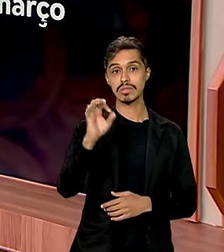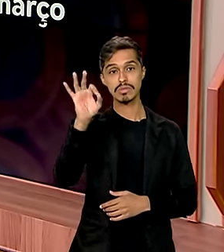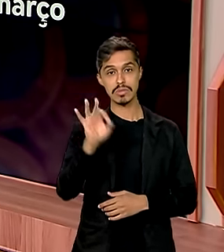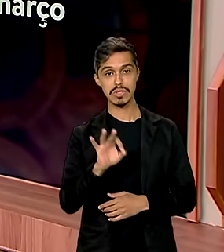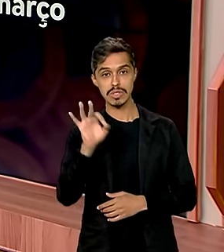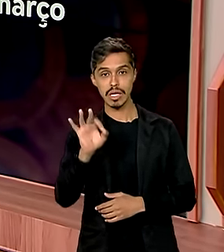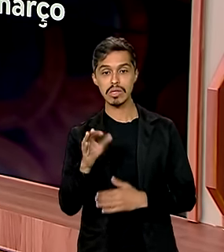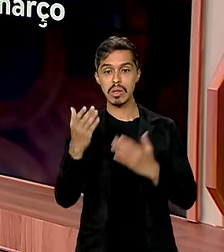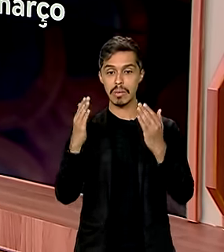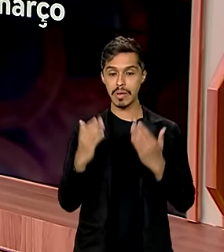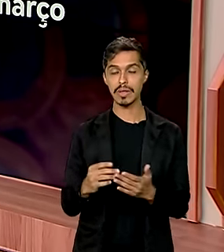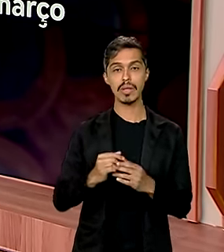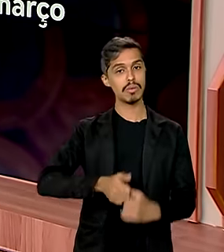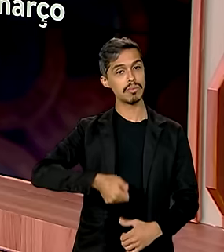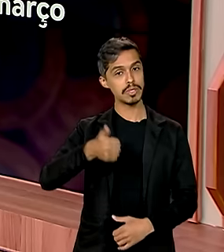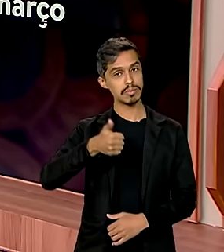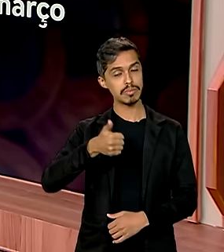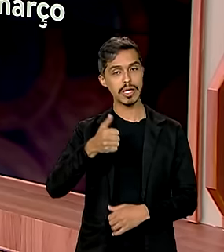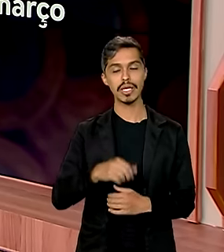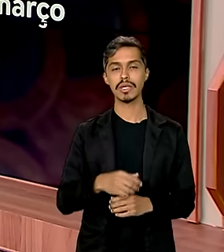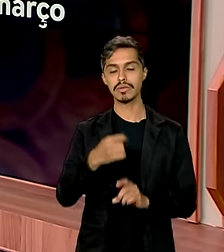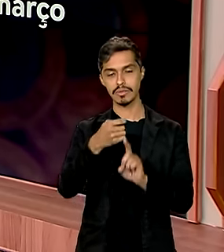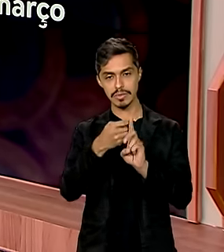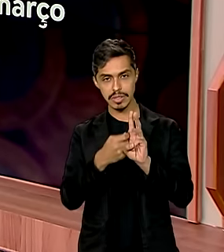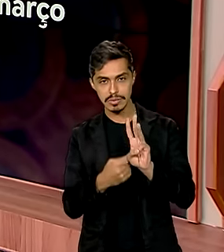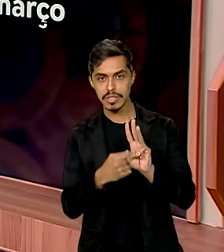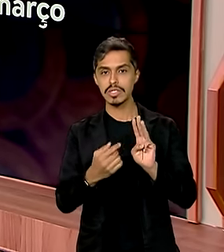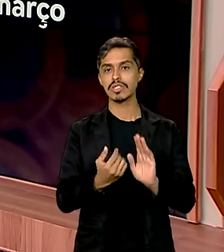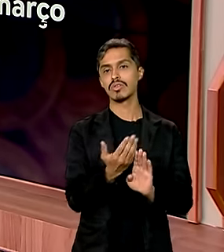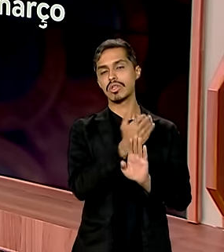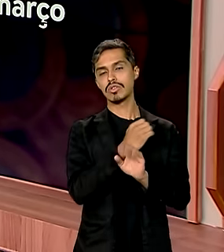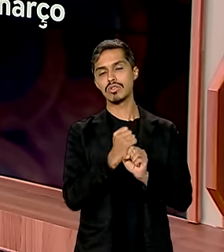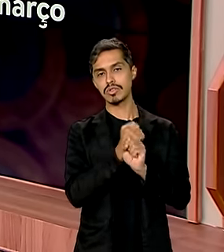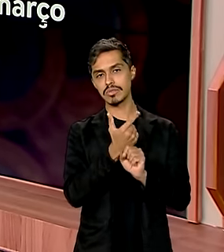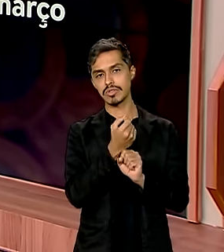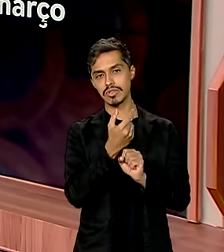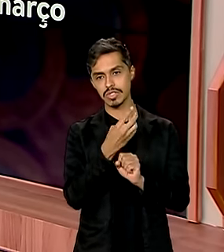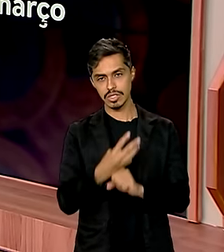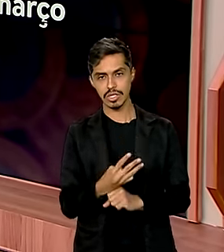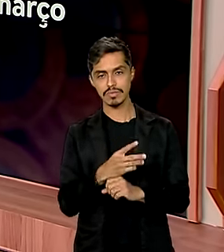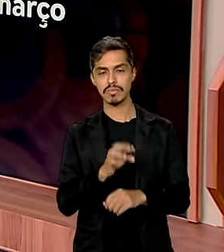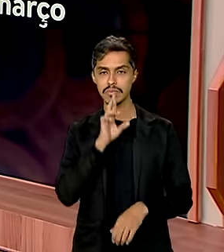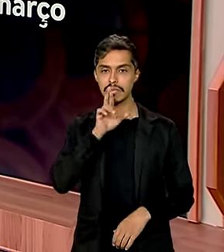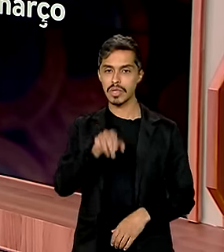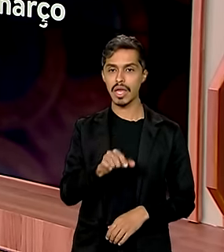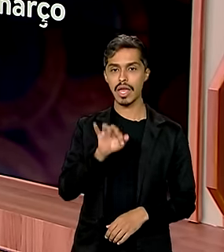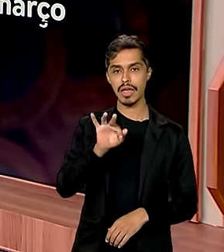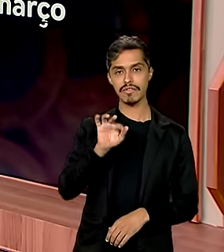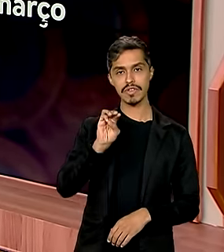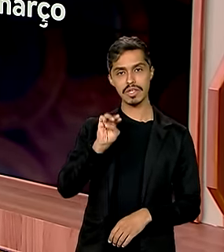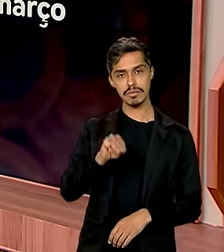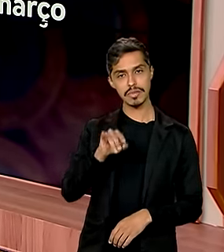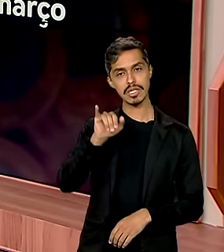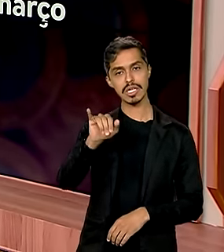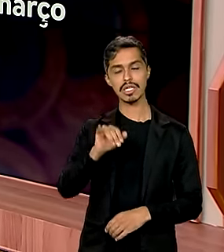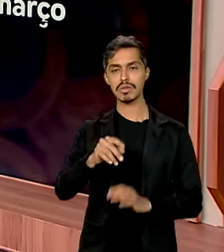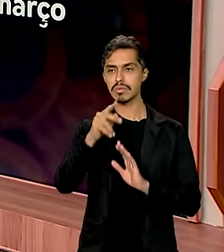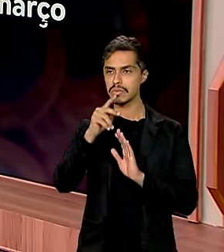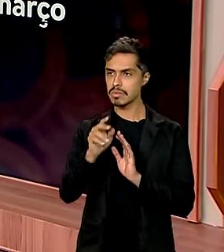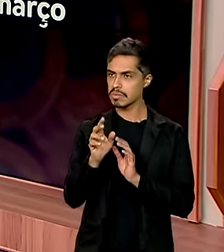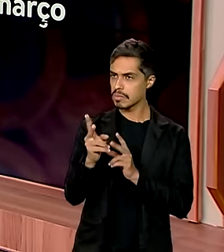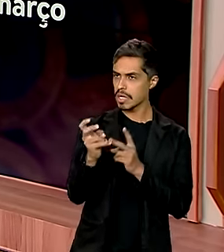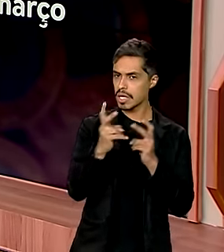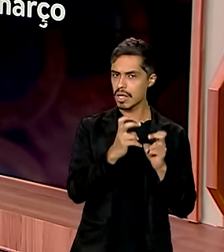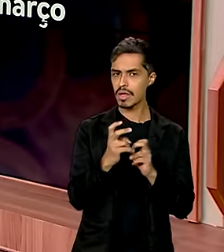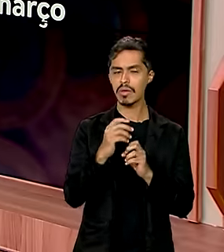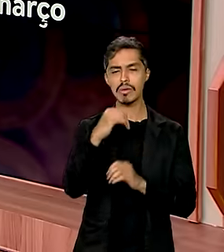em relação ao primeiro trimestre de 2023. Com esse resultado, o FMI já projeta que o Brasil deve